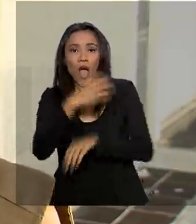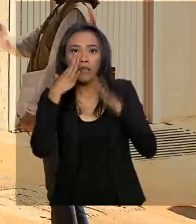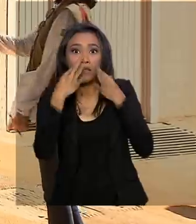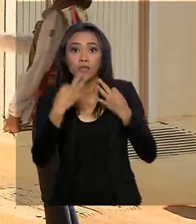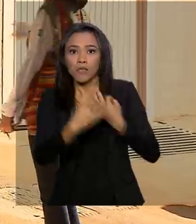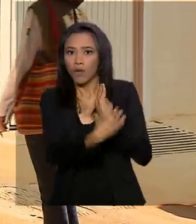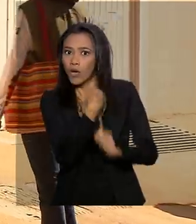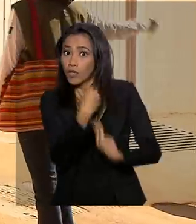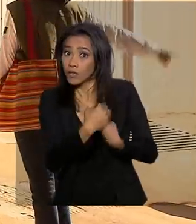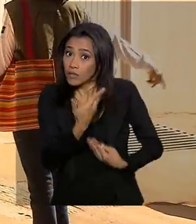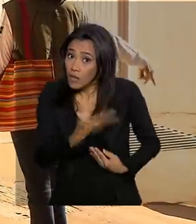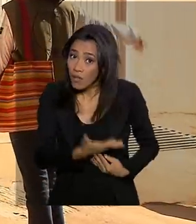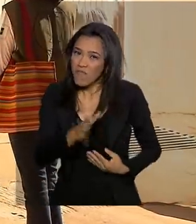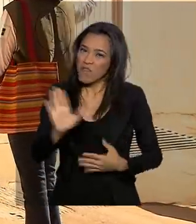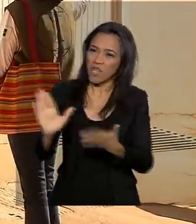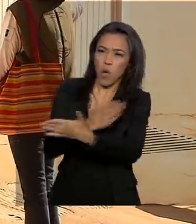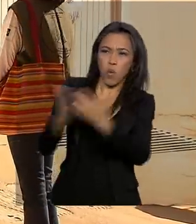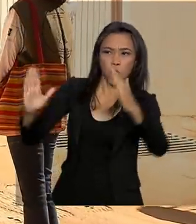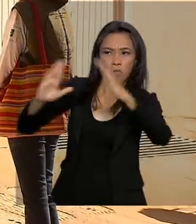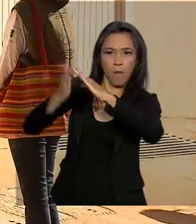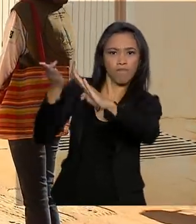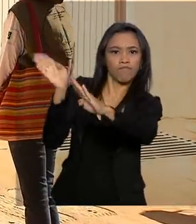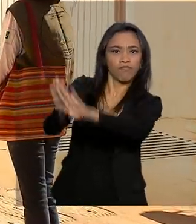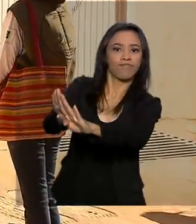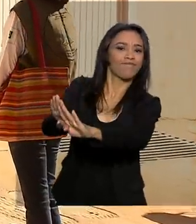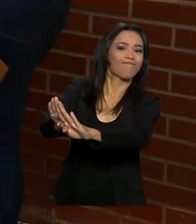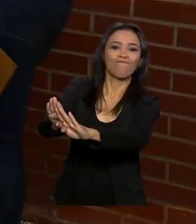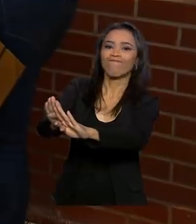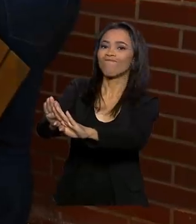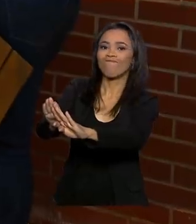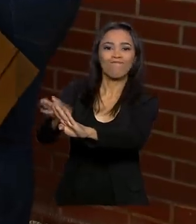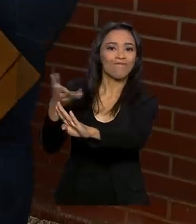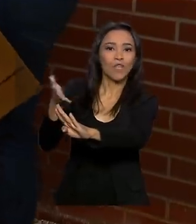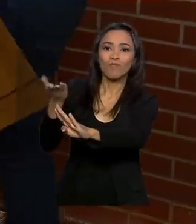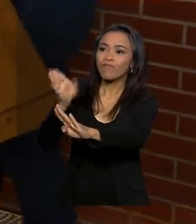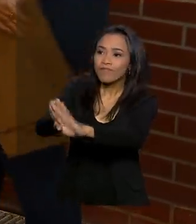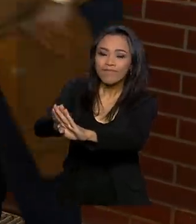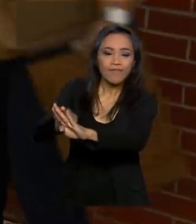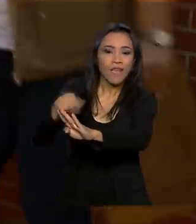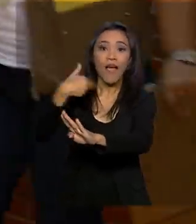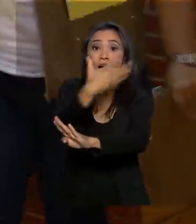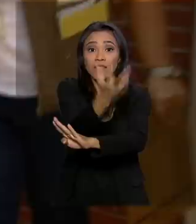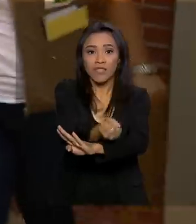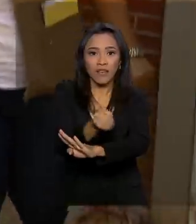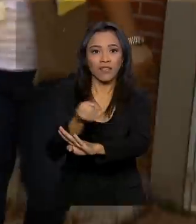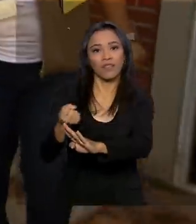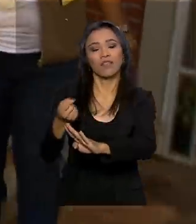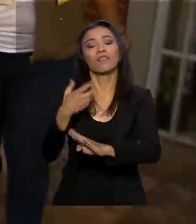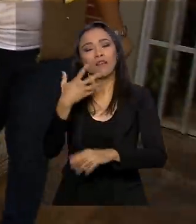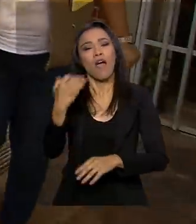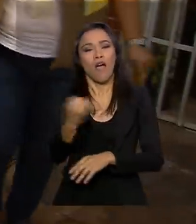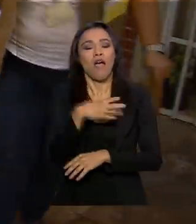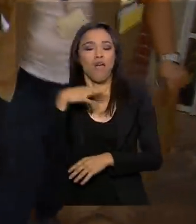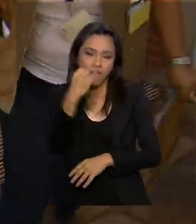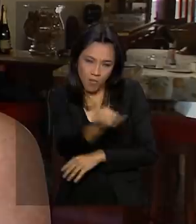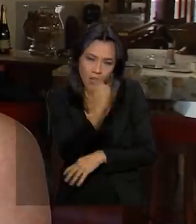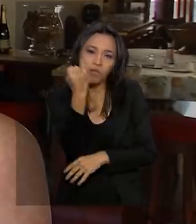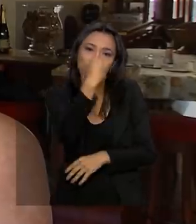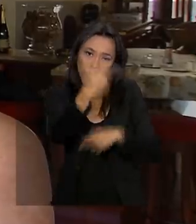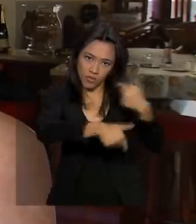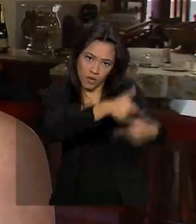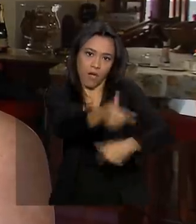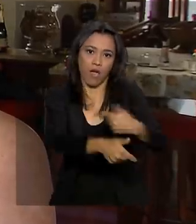passar. Mas muitas portas não são abertas para os fiscais. Quem aceita a fiscalização reconhece a importância do trabalho.